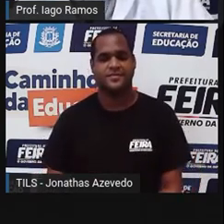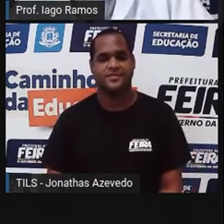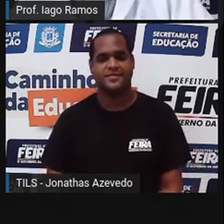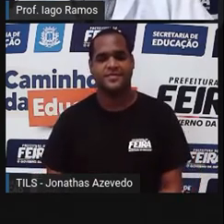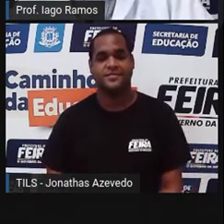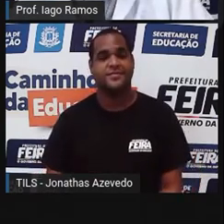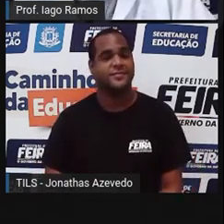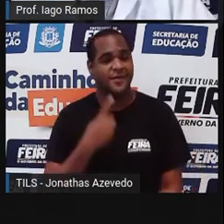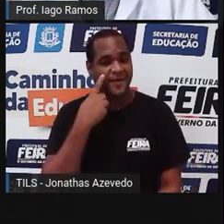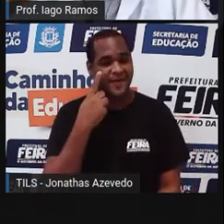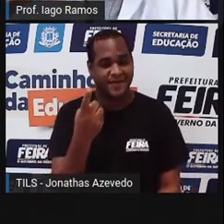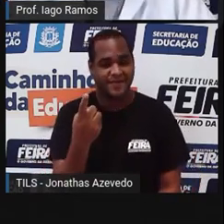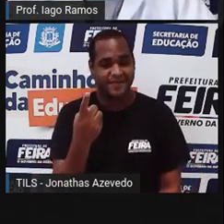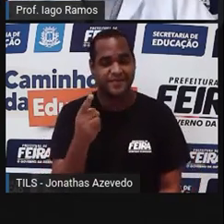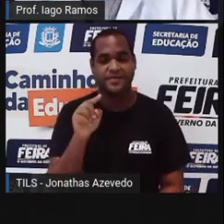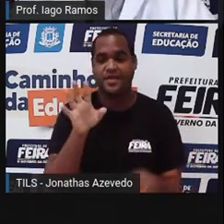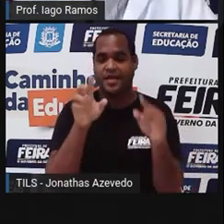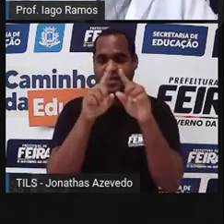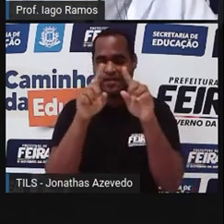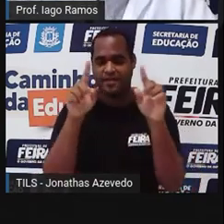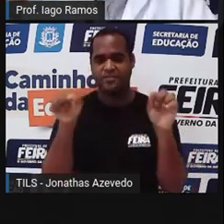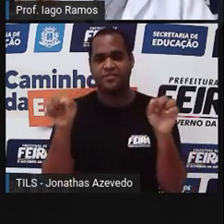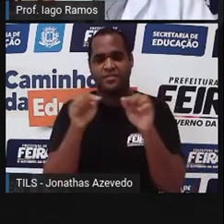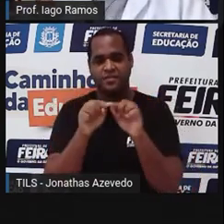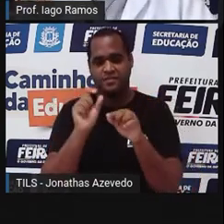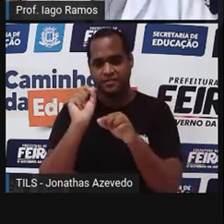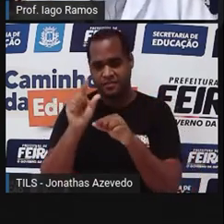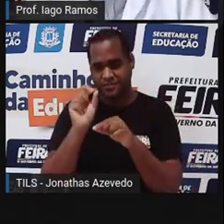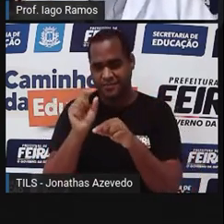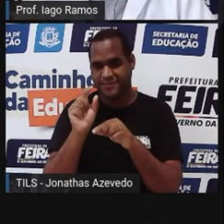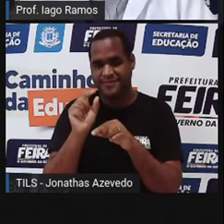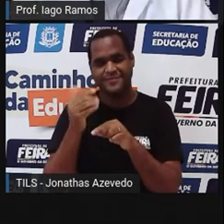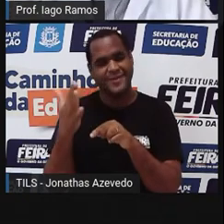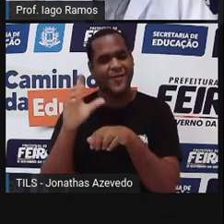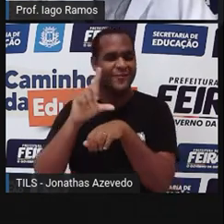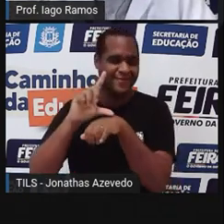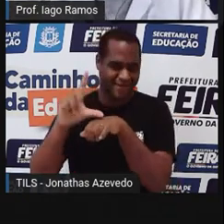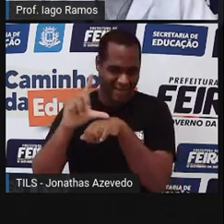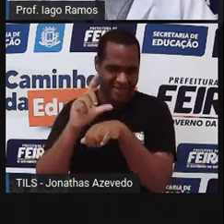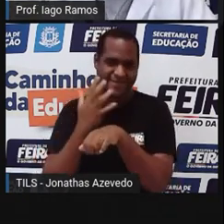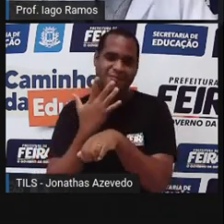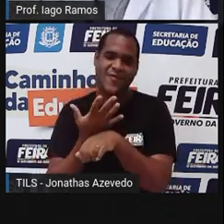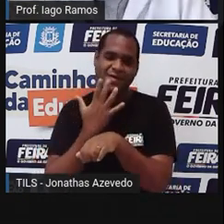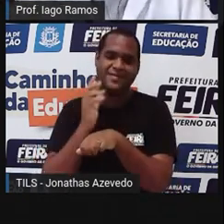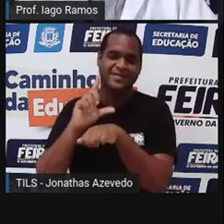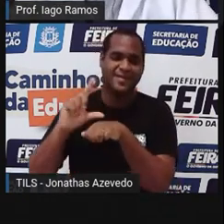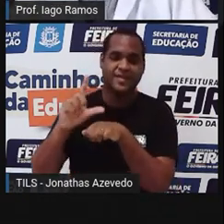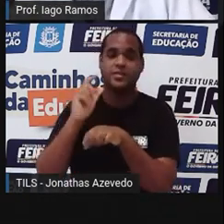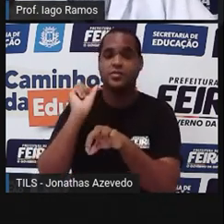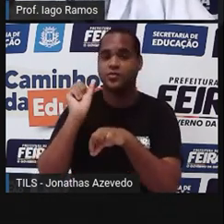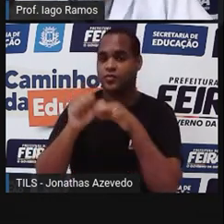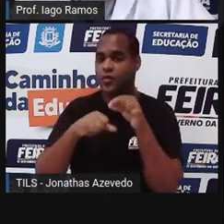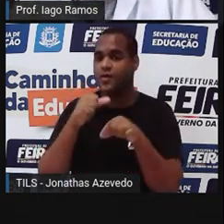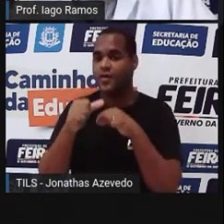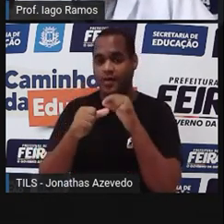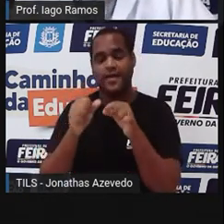Olha lá, a parte, aquele retângulo azul, lilás, voltou a ser o losango.